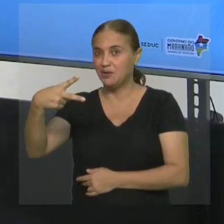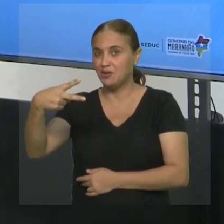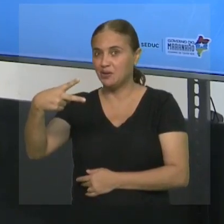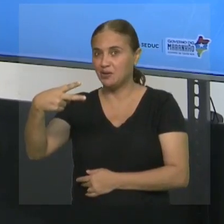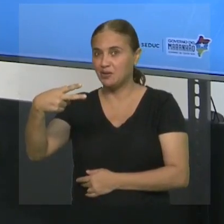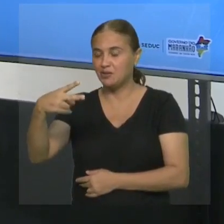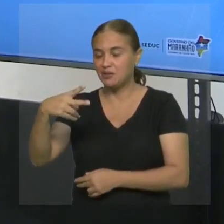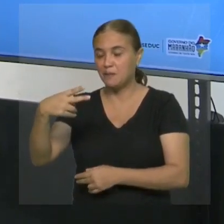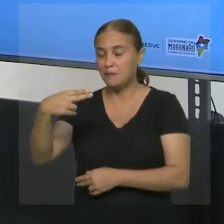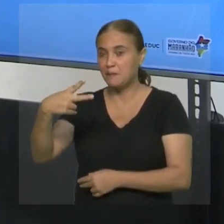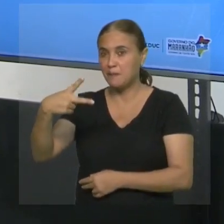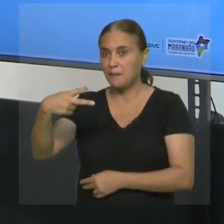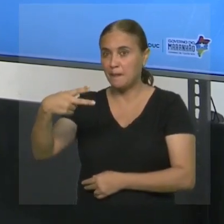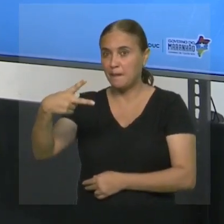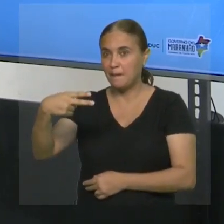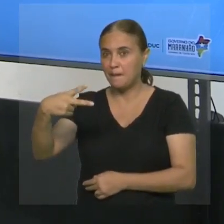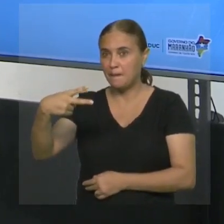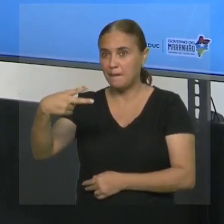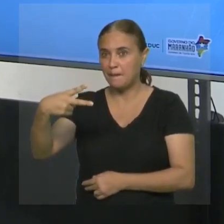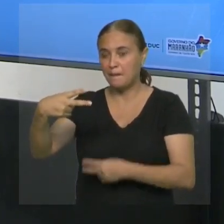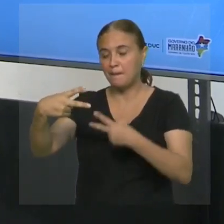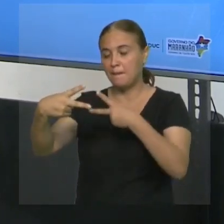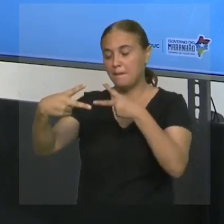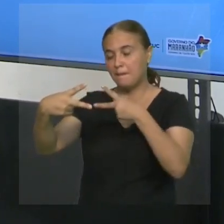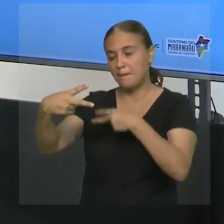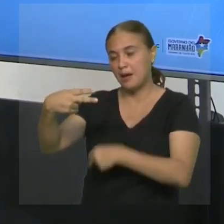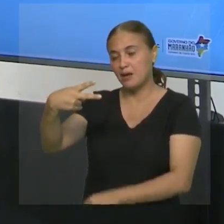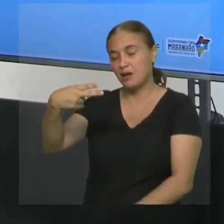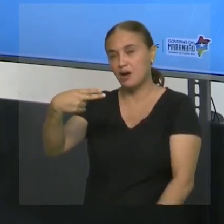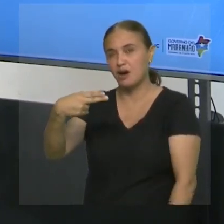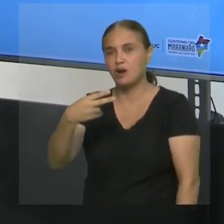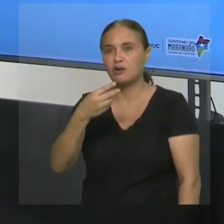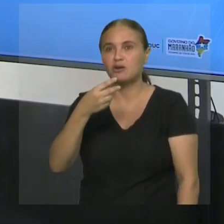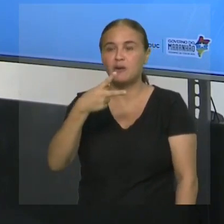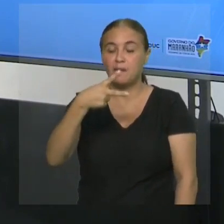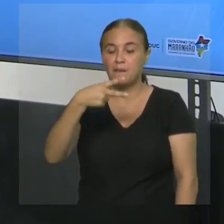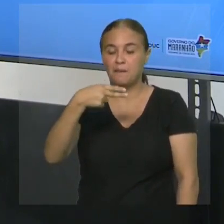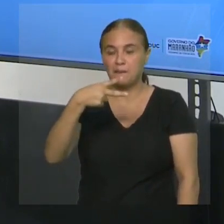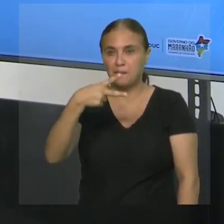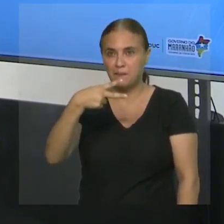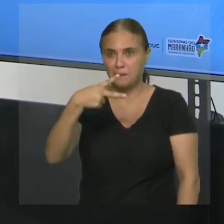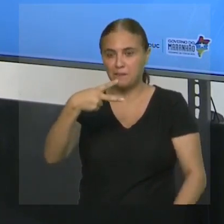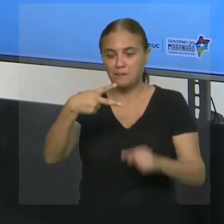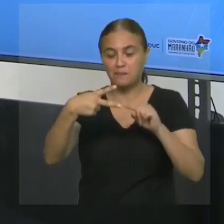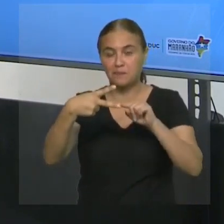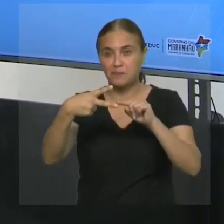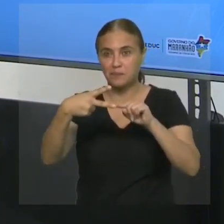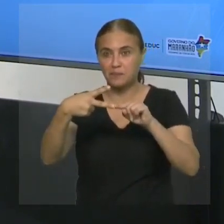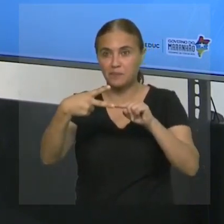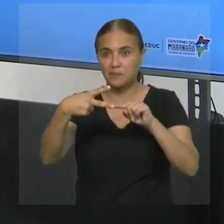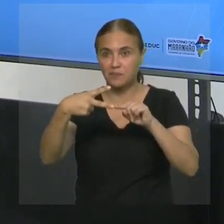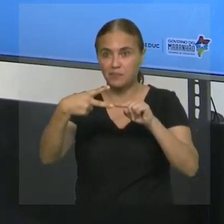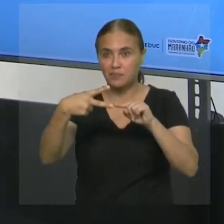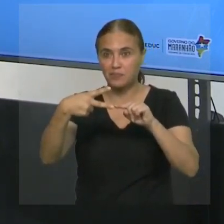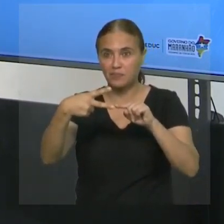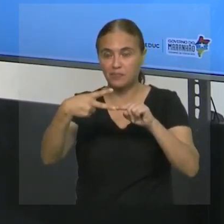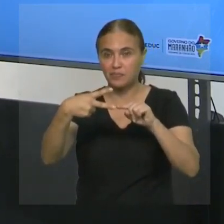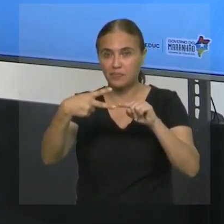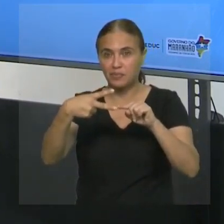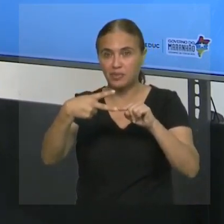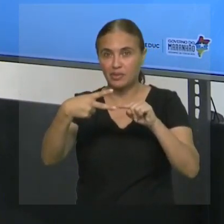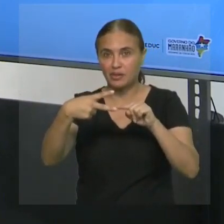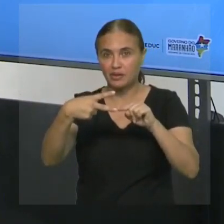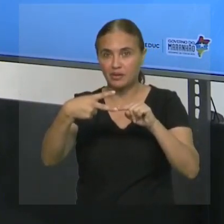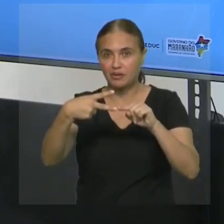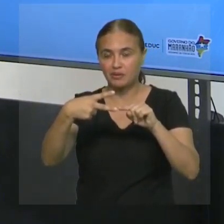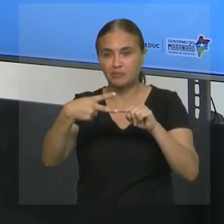daquilo que tem mais, daquilo que é maior, para ele comer mais. Então, a boquinha desse sinal sempre vai ficar virado para o lado